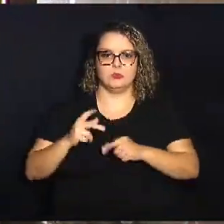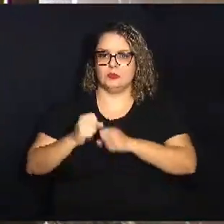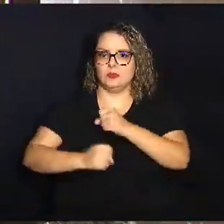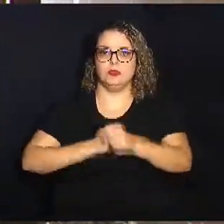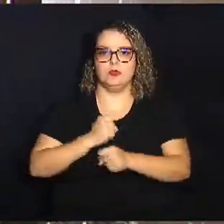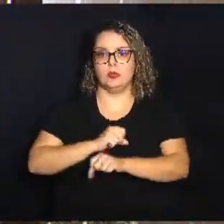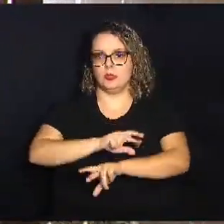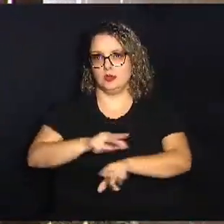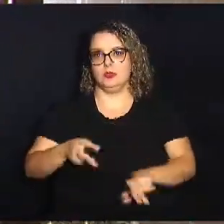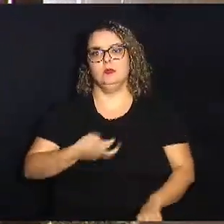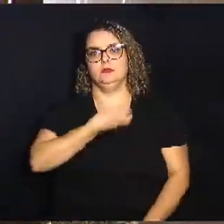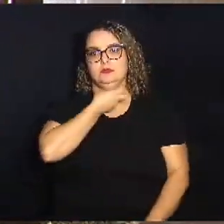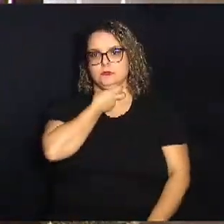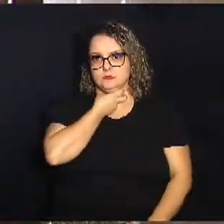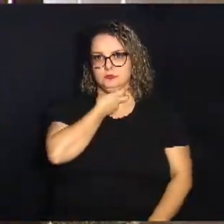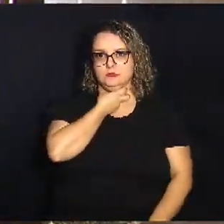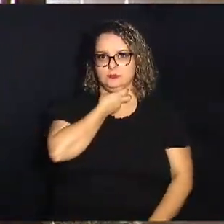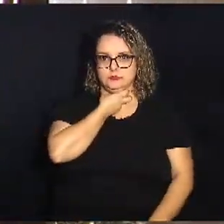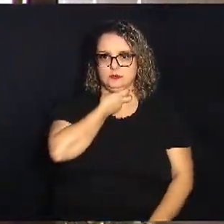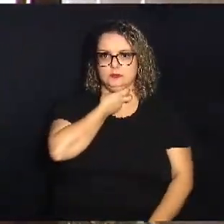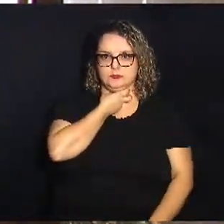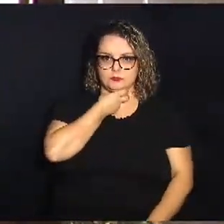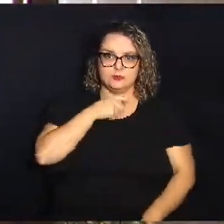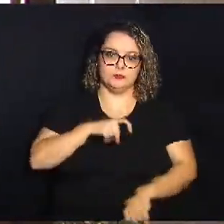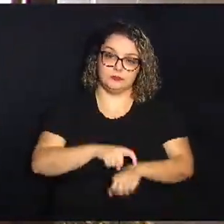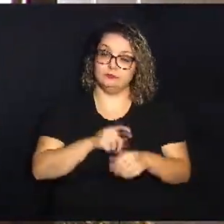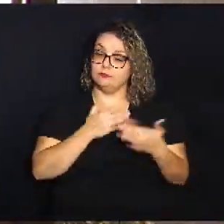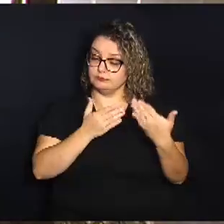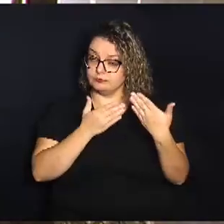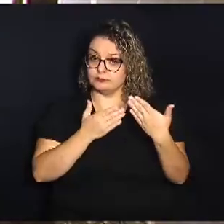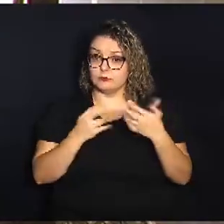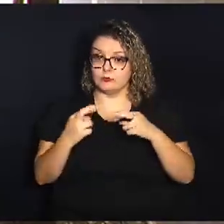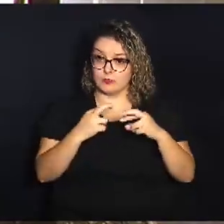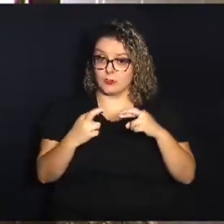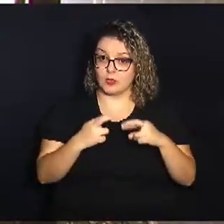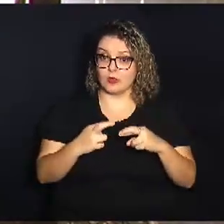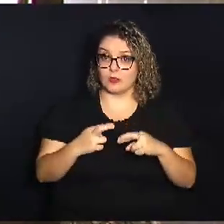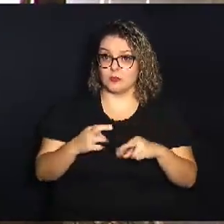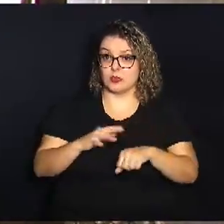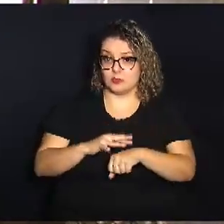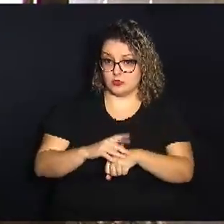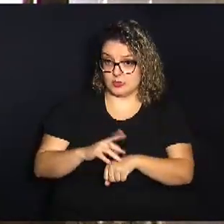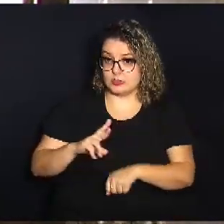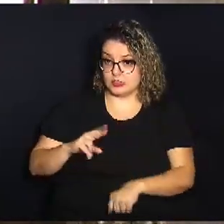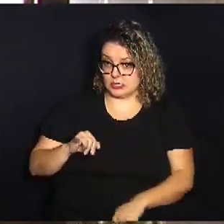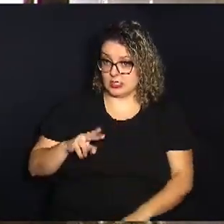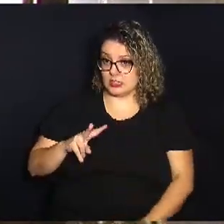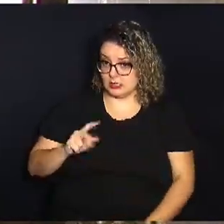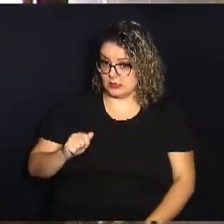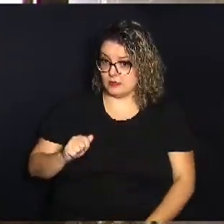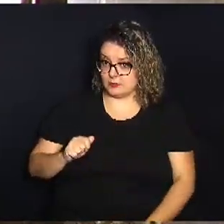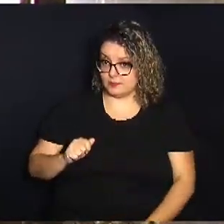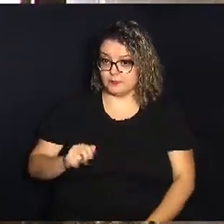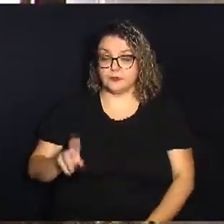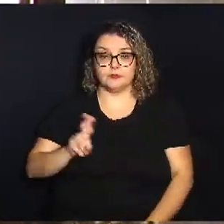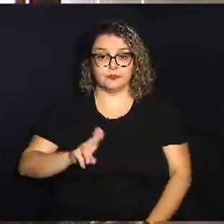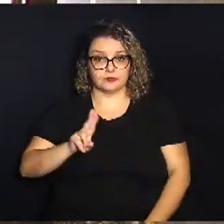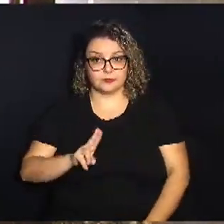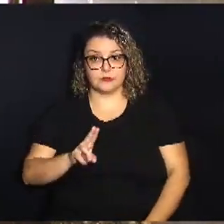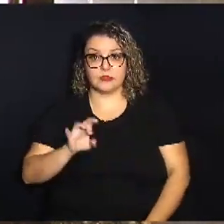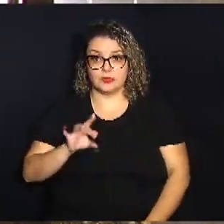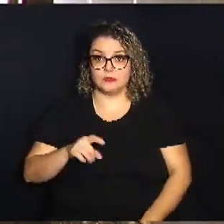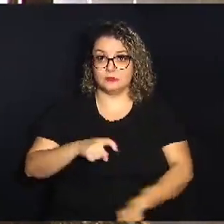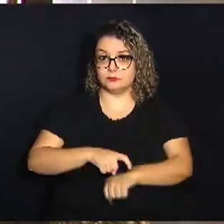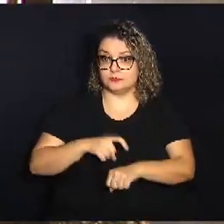morcegos em situação suspeita, para investigar para raiva. E aí a gente, otimizando somente no período